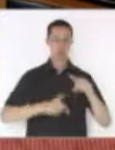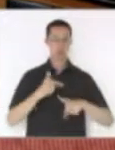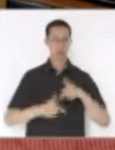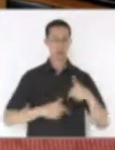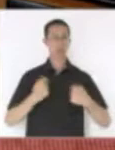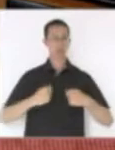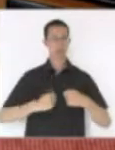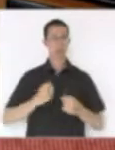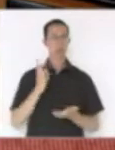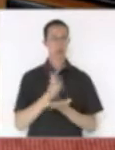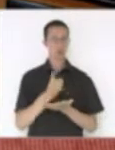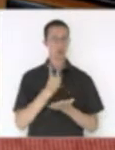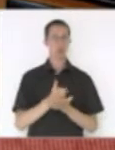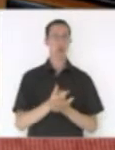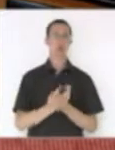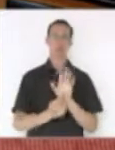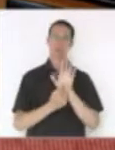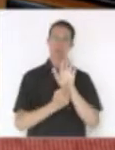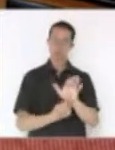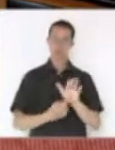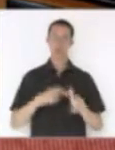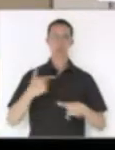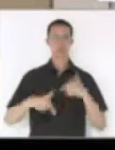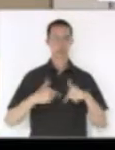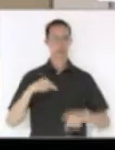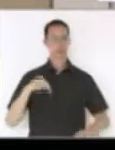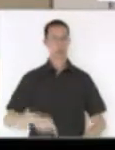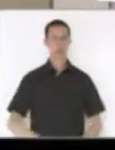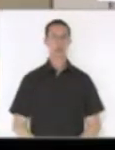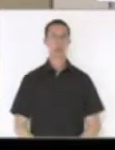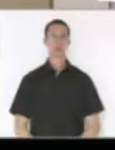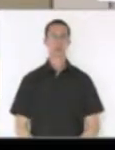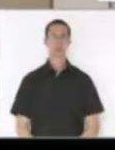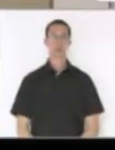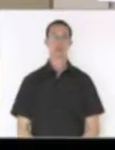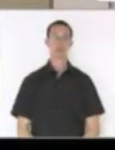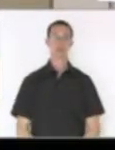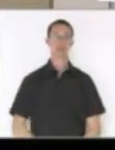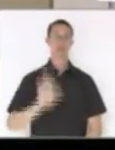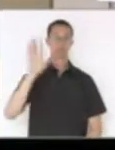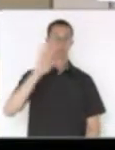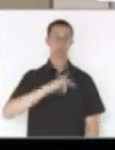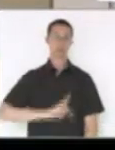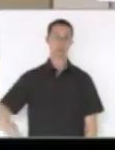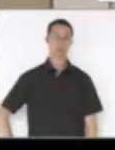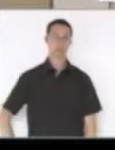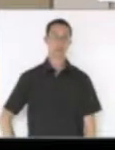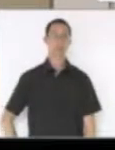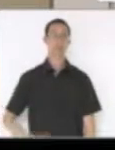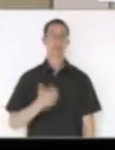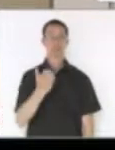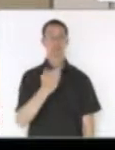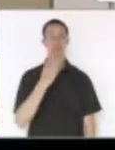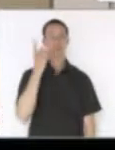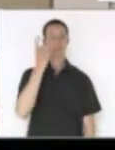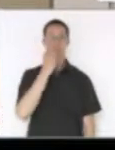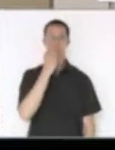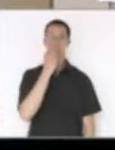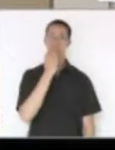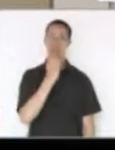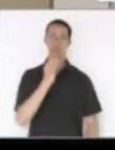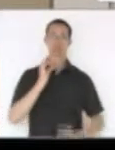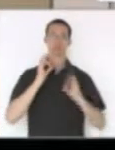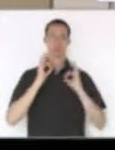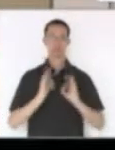continuar dando lição e cumprindo missão aqui nesse parlamento. Senhor presidente. Manuel Motto. Vossa Excelência tem toda razão e